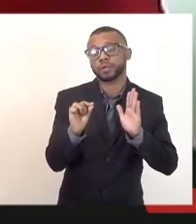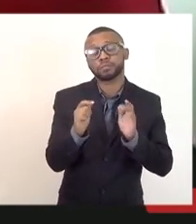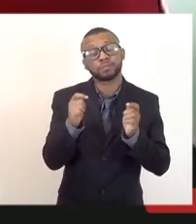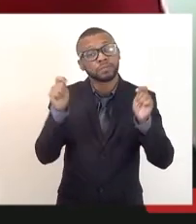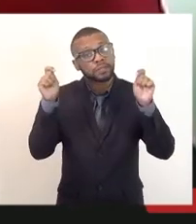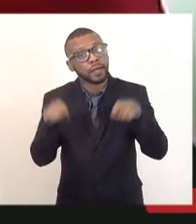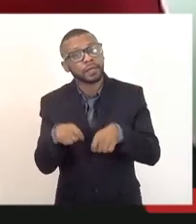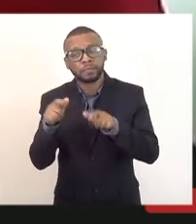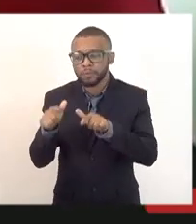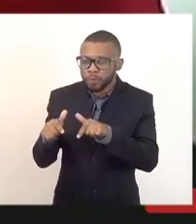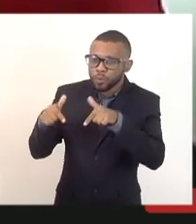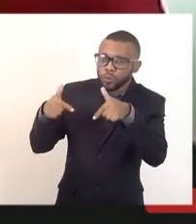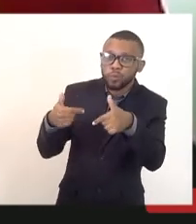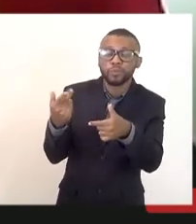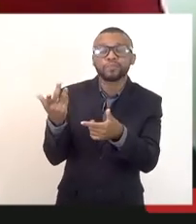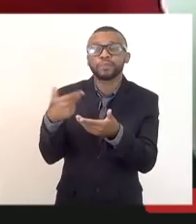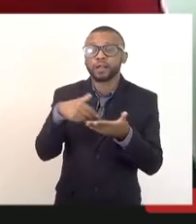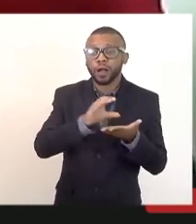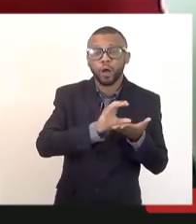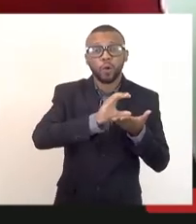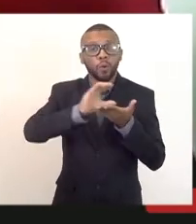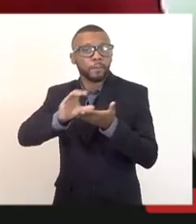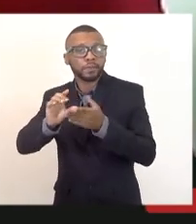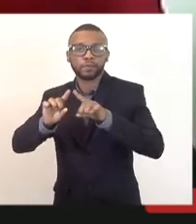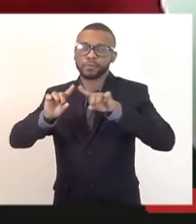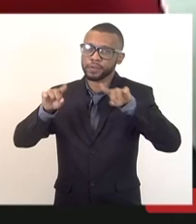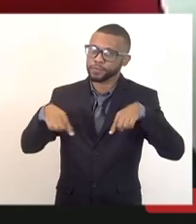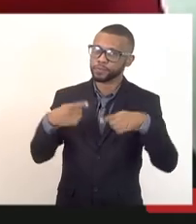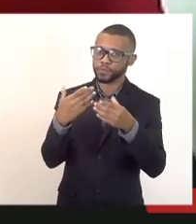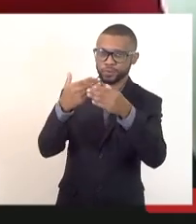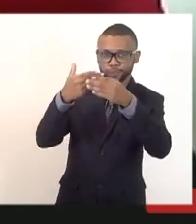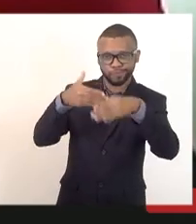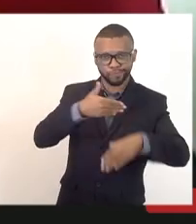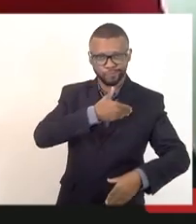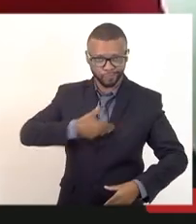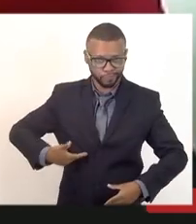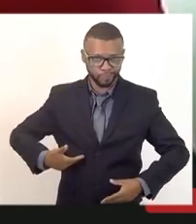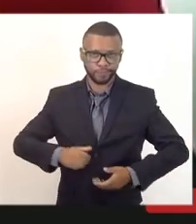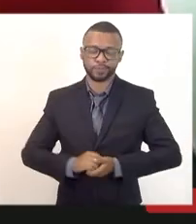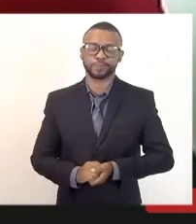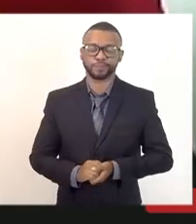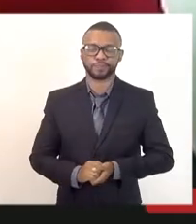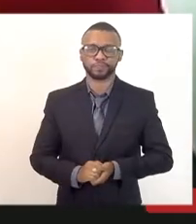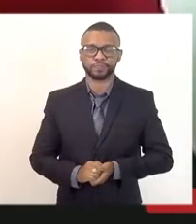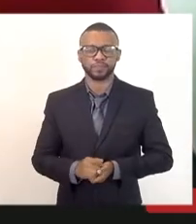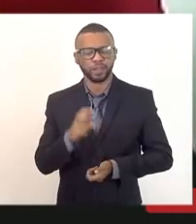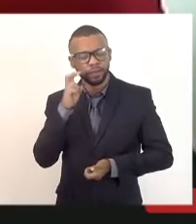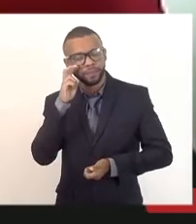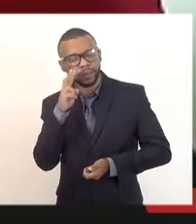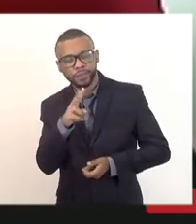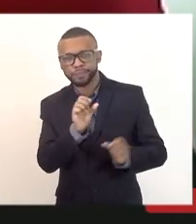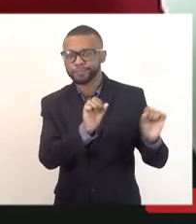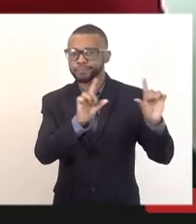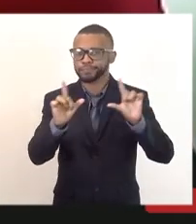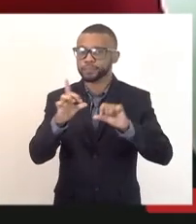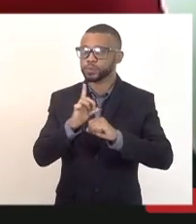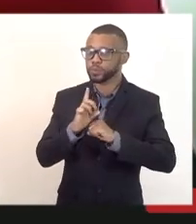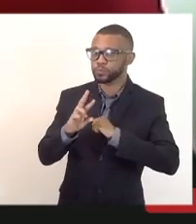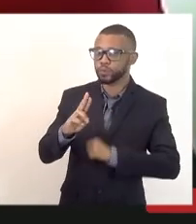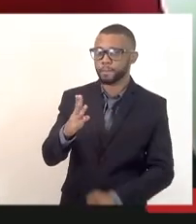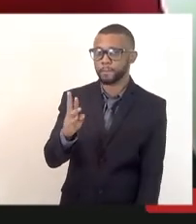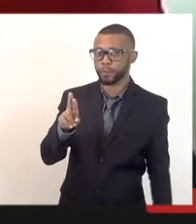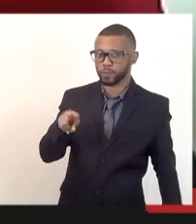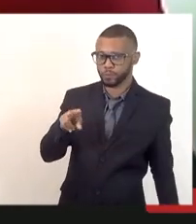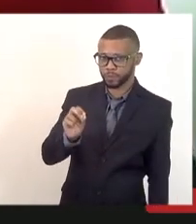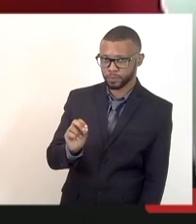pela Comissão de Servidores Públicos. Eu vi aqui o nosso procurador, doutor Bruno, e ele, então,